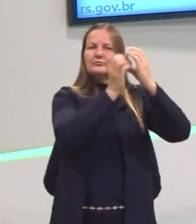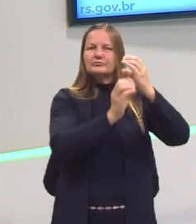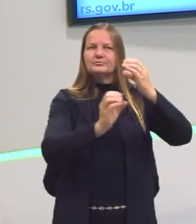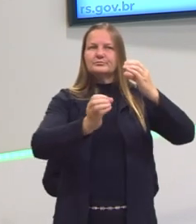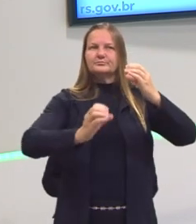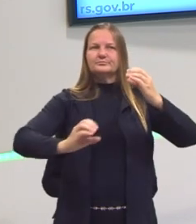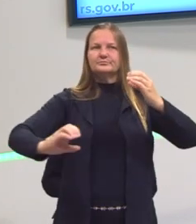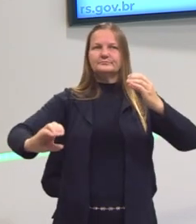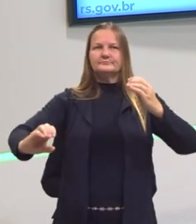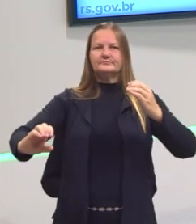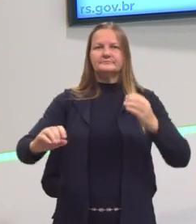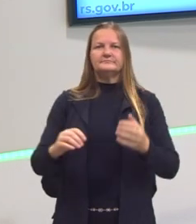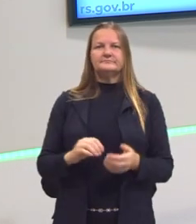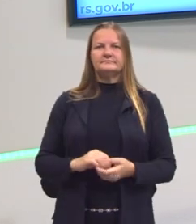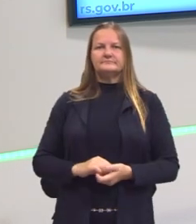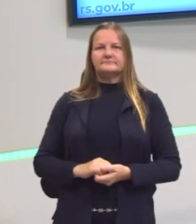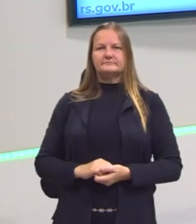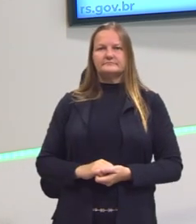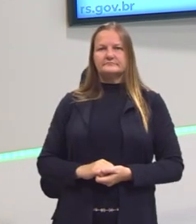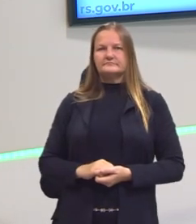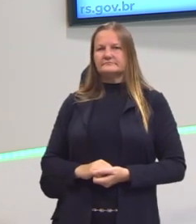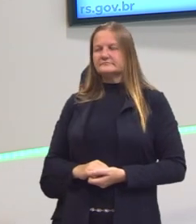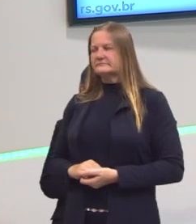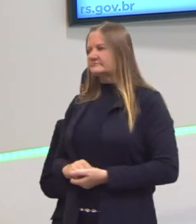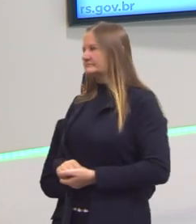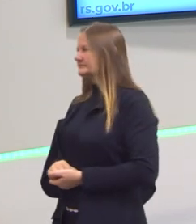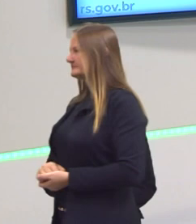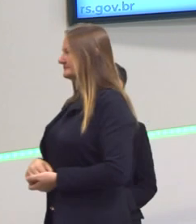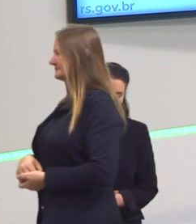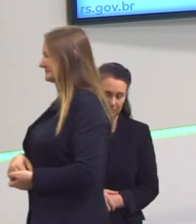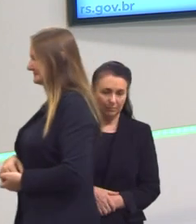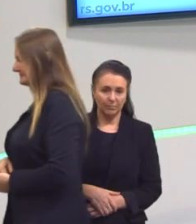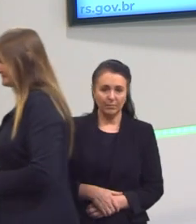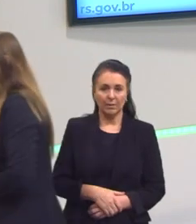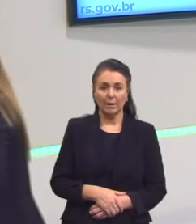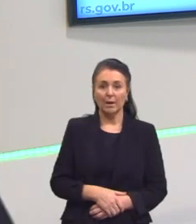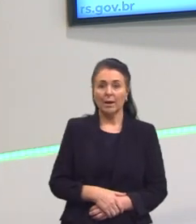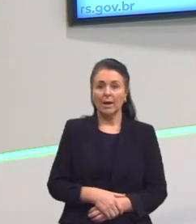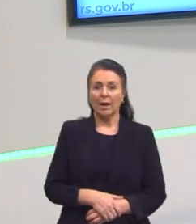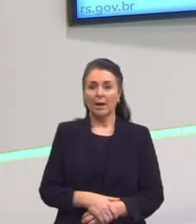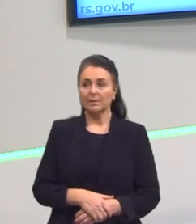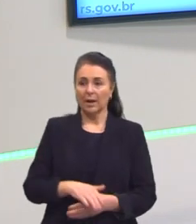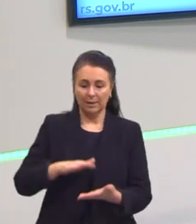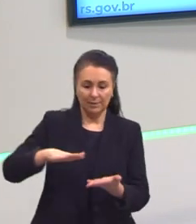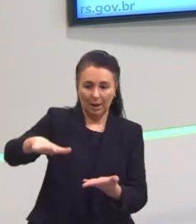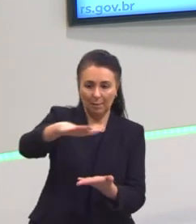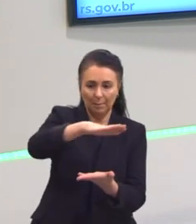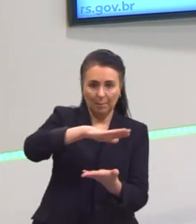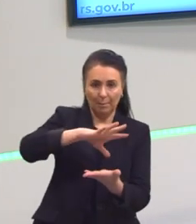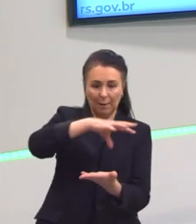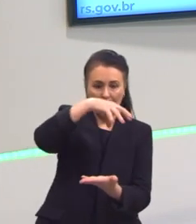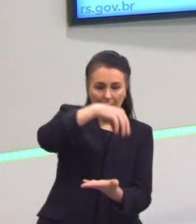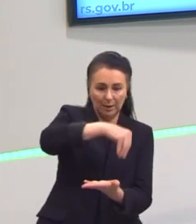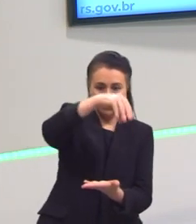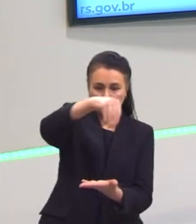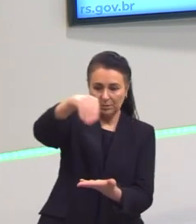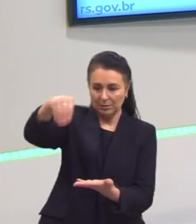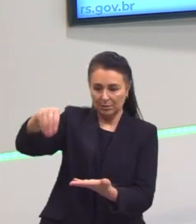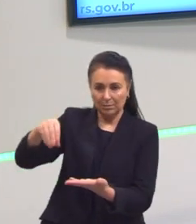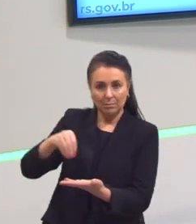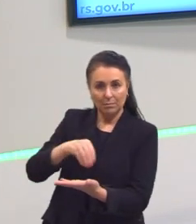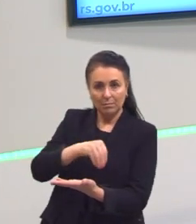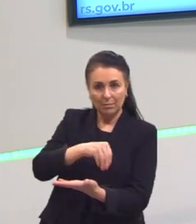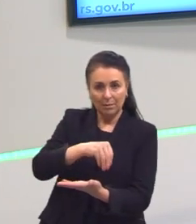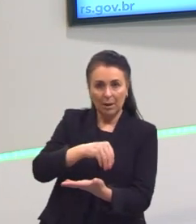importantes, mas a partir de secções, tá? Mas essas maquetes, cada uma delas, elas indicam ali